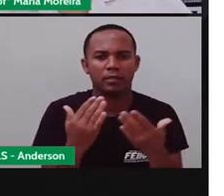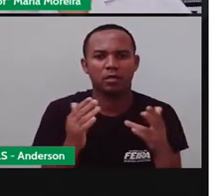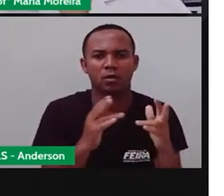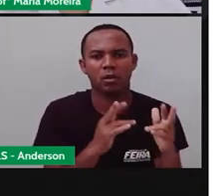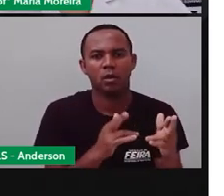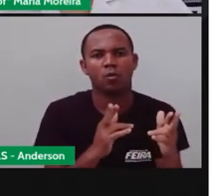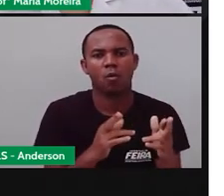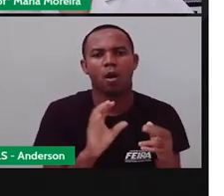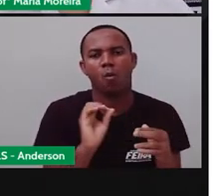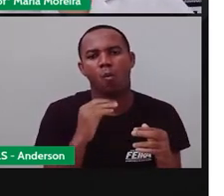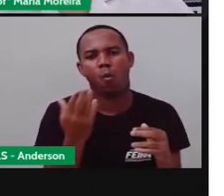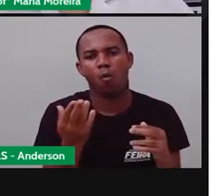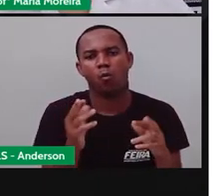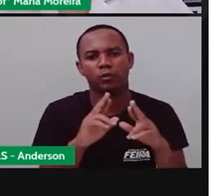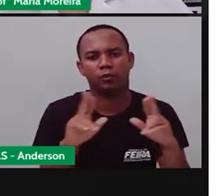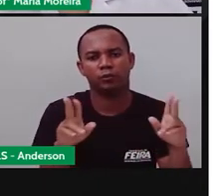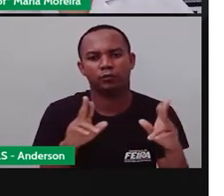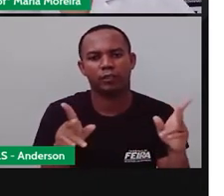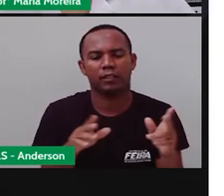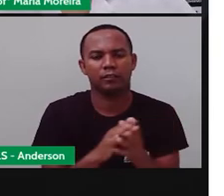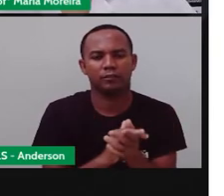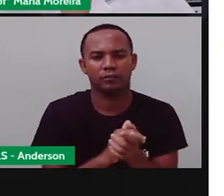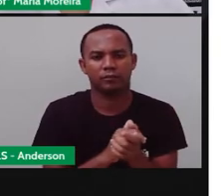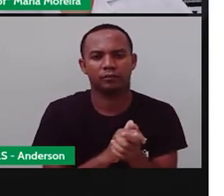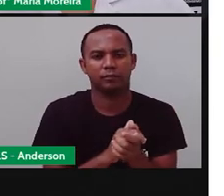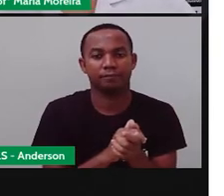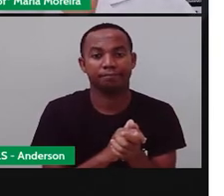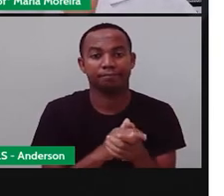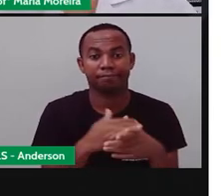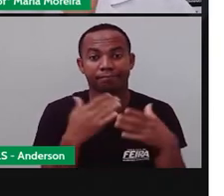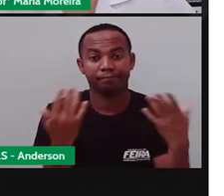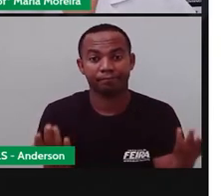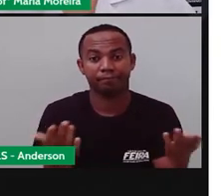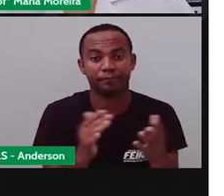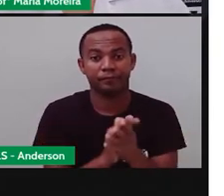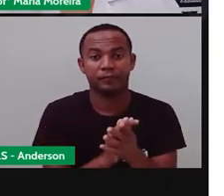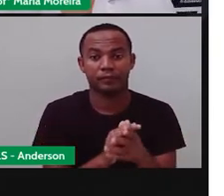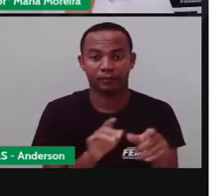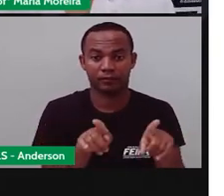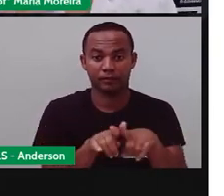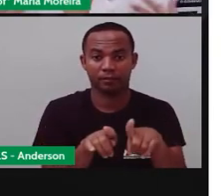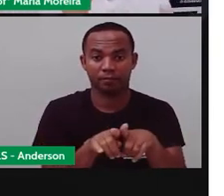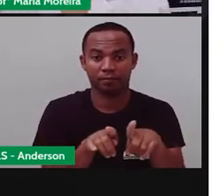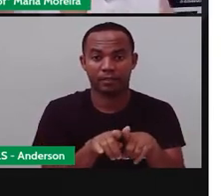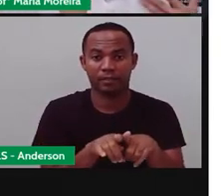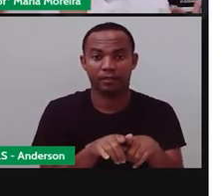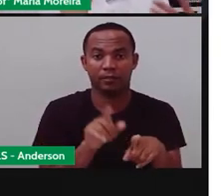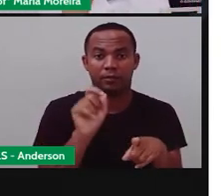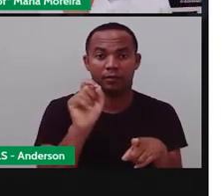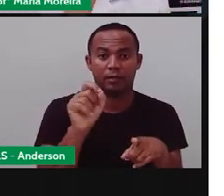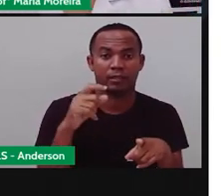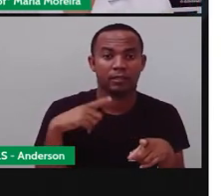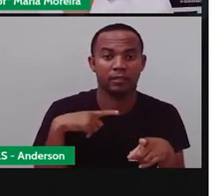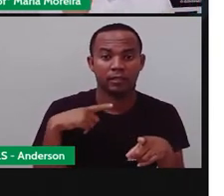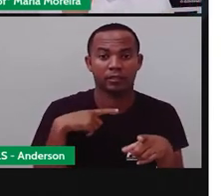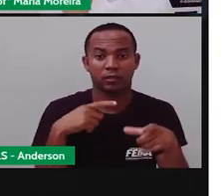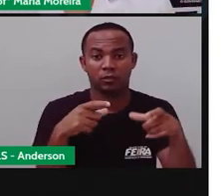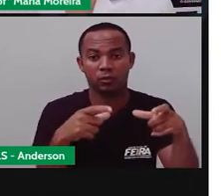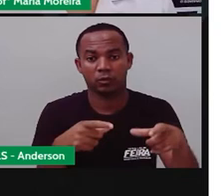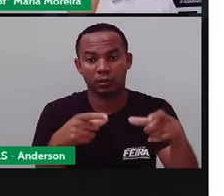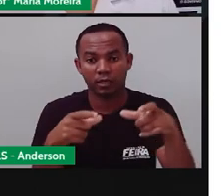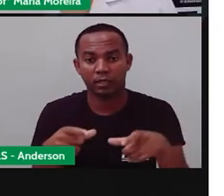não, semelhante, não é igual. Pois é. E isso, né? Faz com que existam tipos de bairro, né?